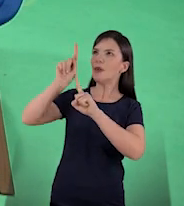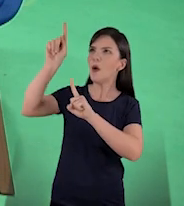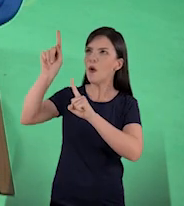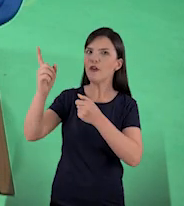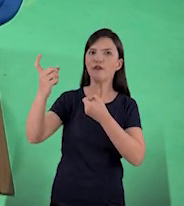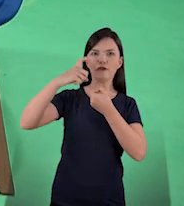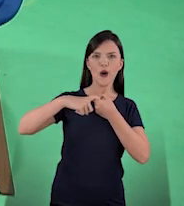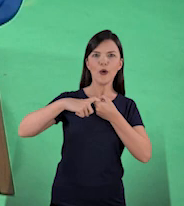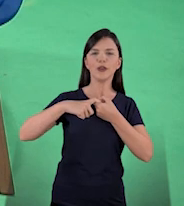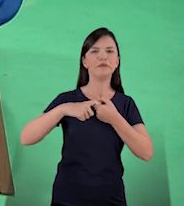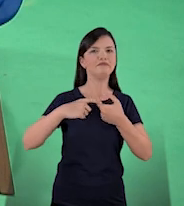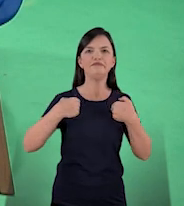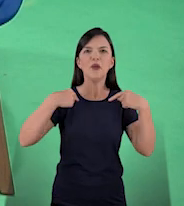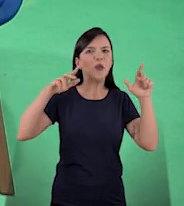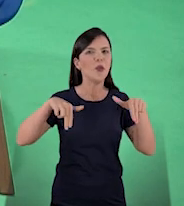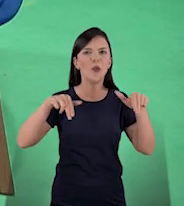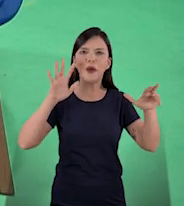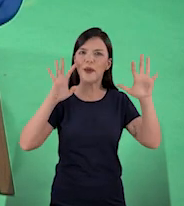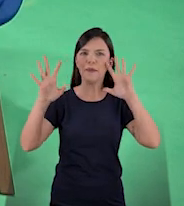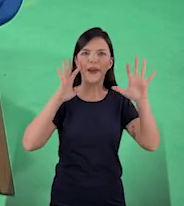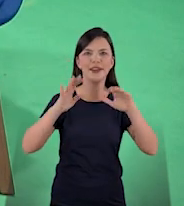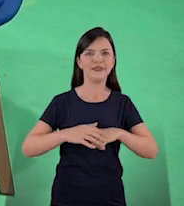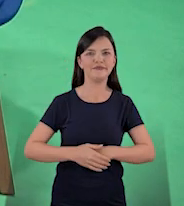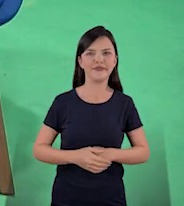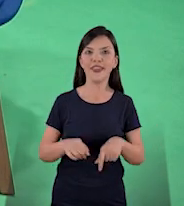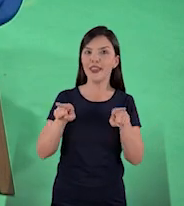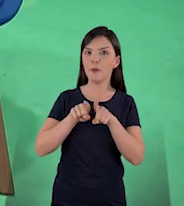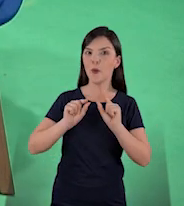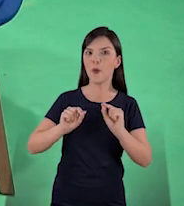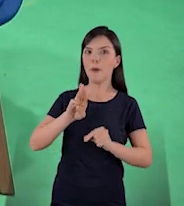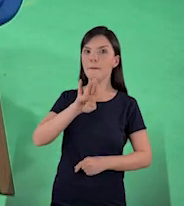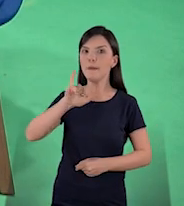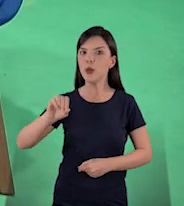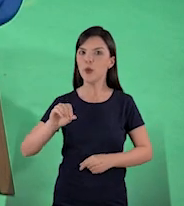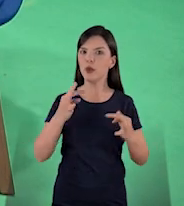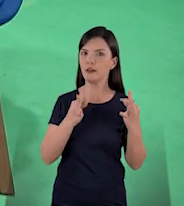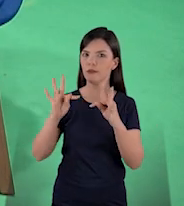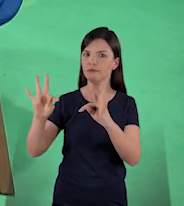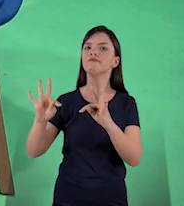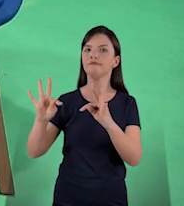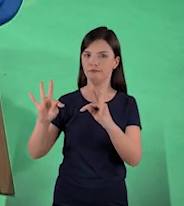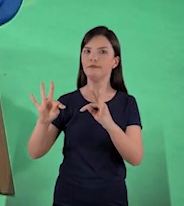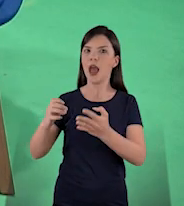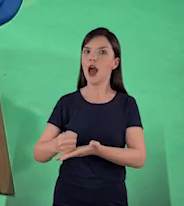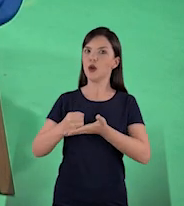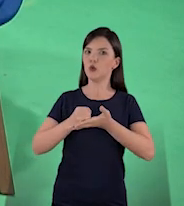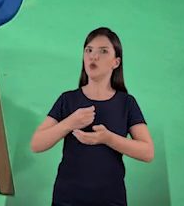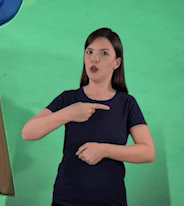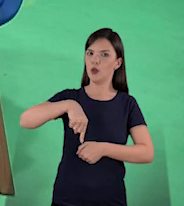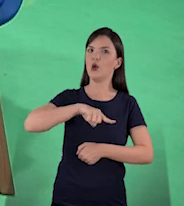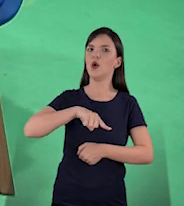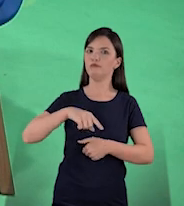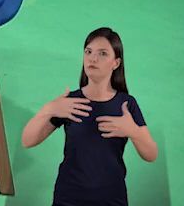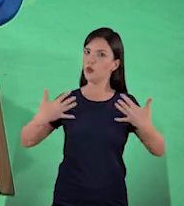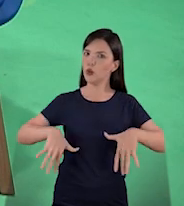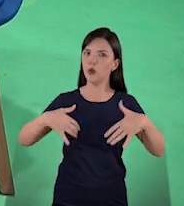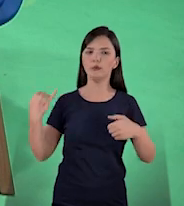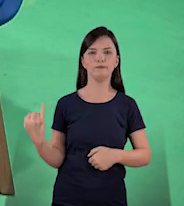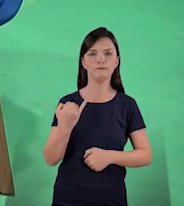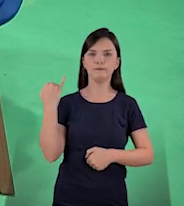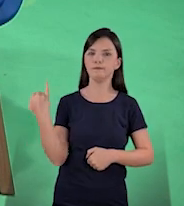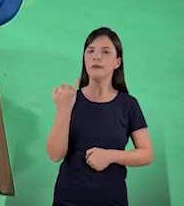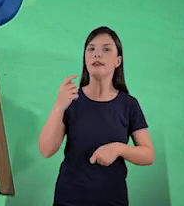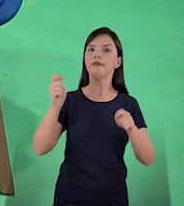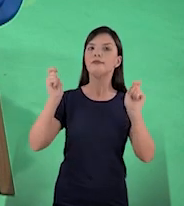mandar coisa para o espaço, assim, para depois voltar. E a própria biotecnologia, né? Então, a própria biotecnologia também é uma tecnologia